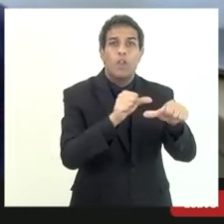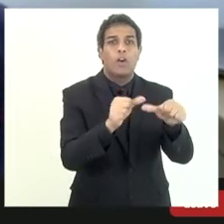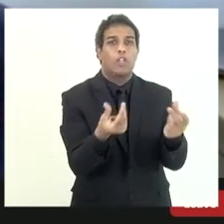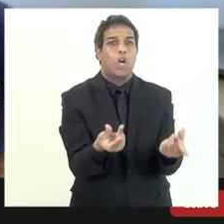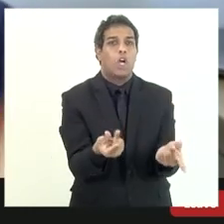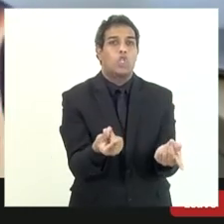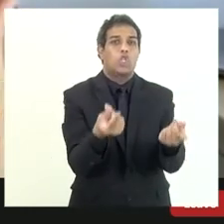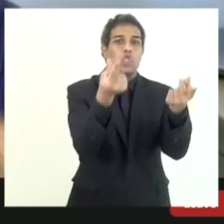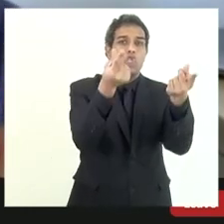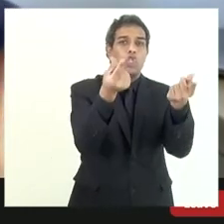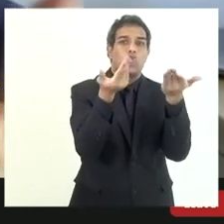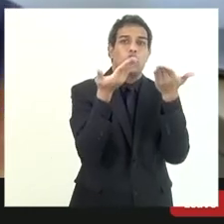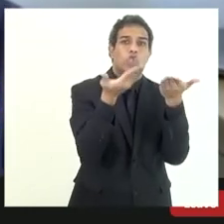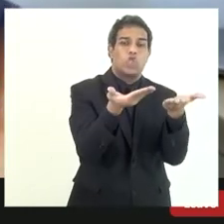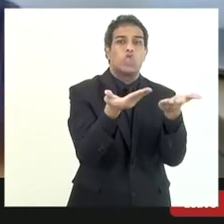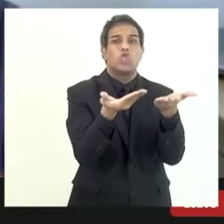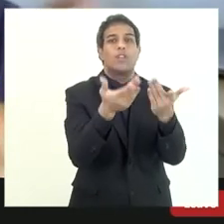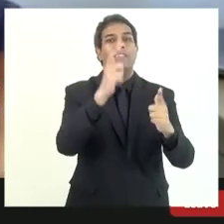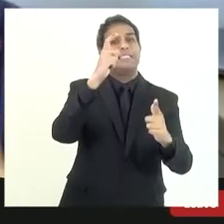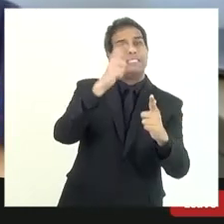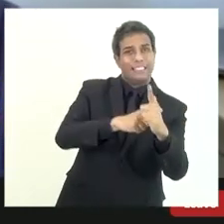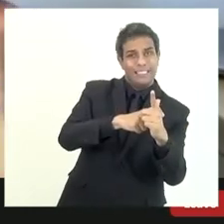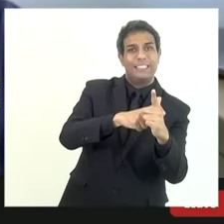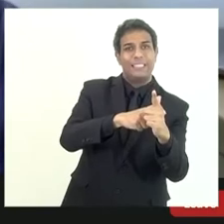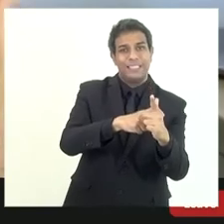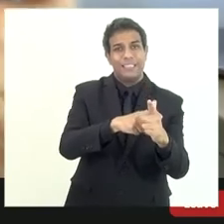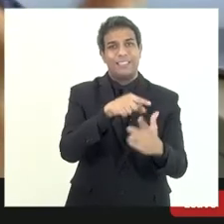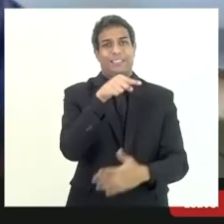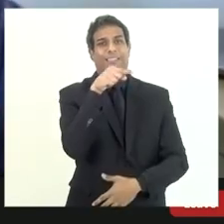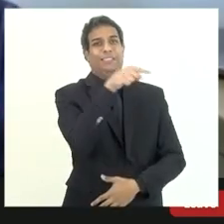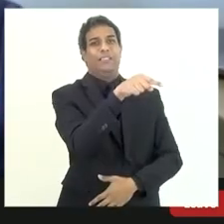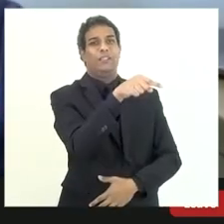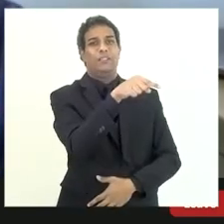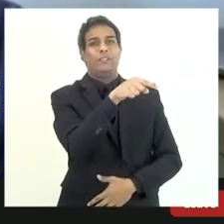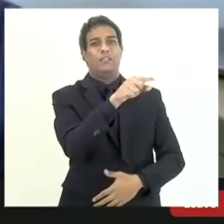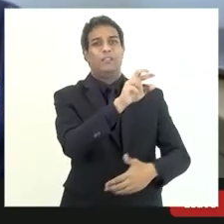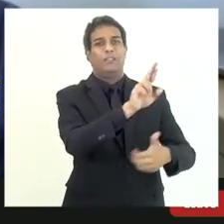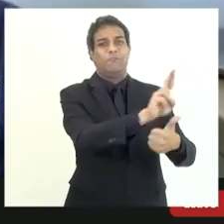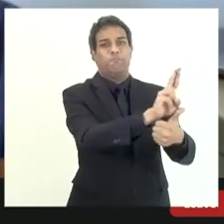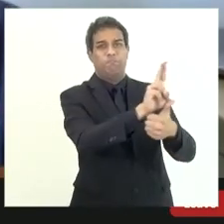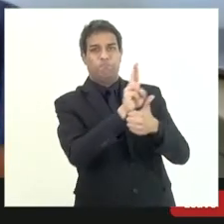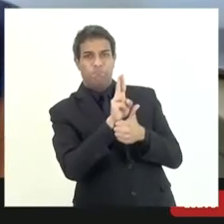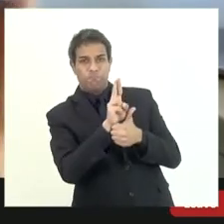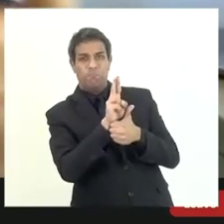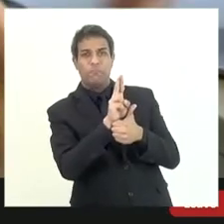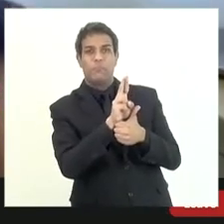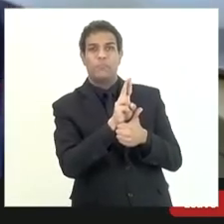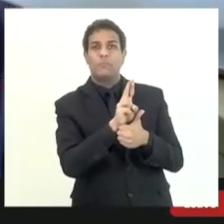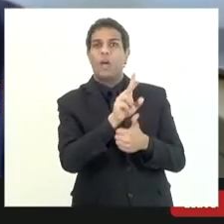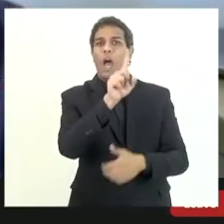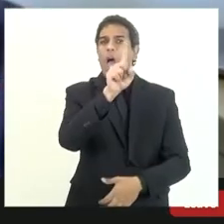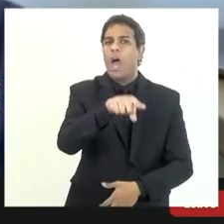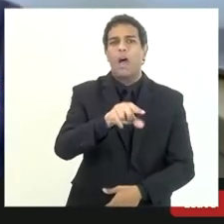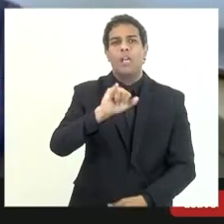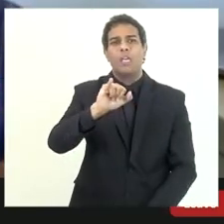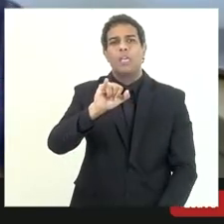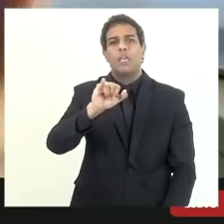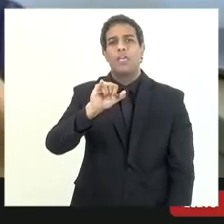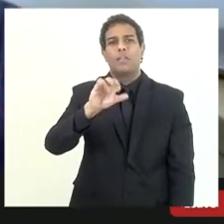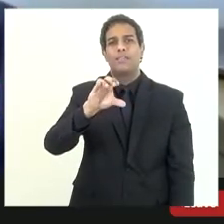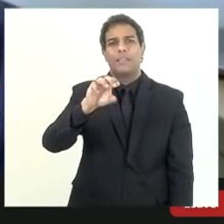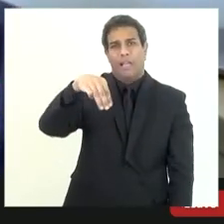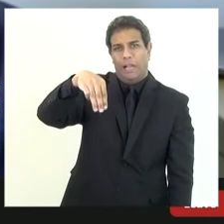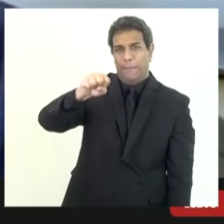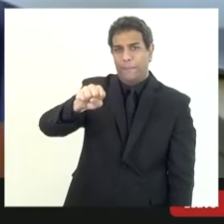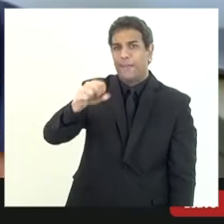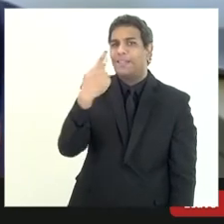o maior devedor inscrito na dívida ativa da procuradoria falando de ICMS é a